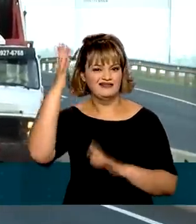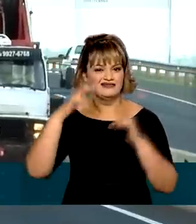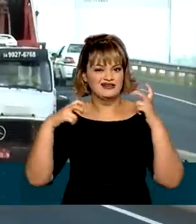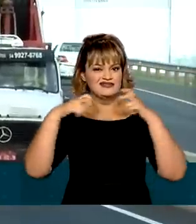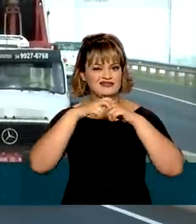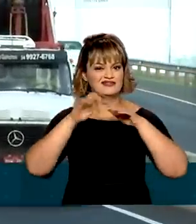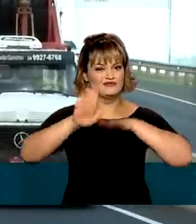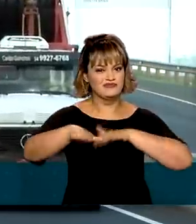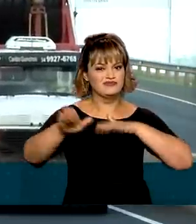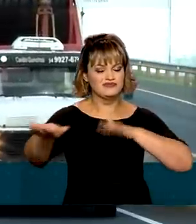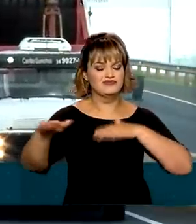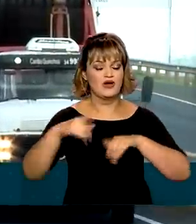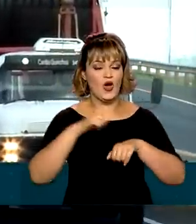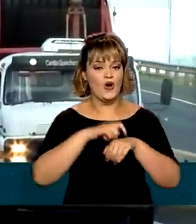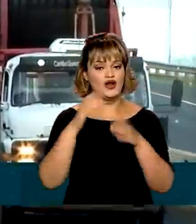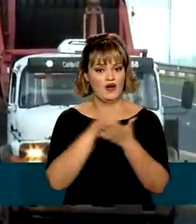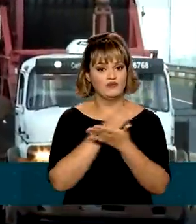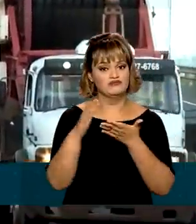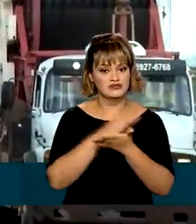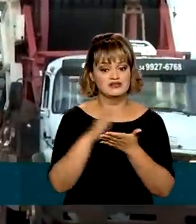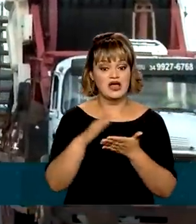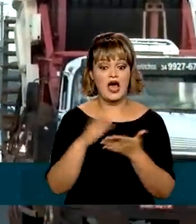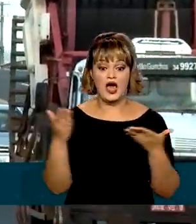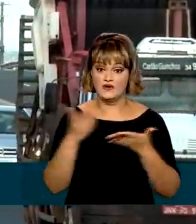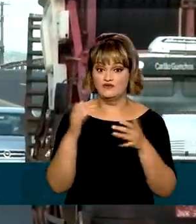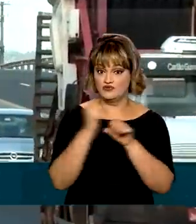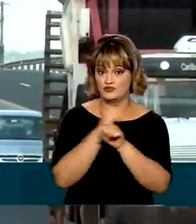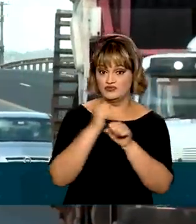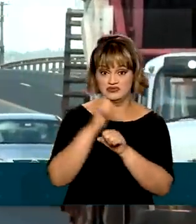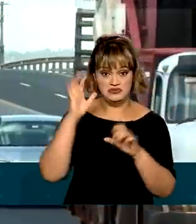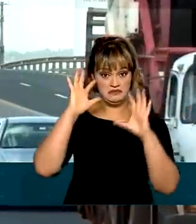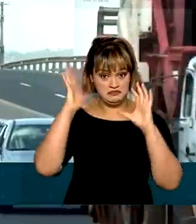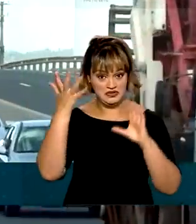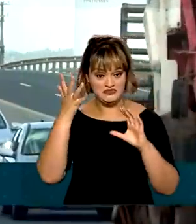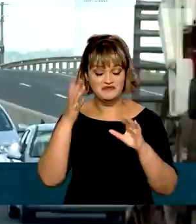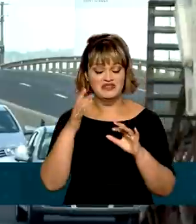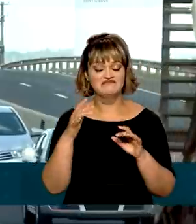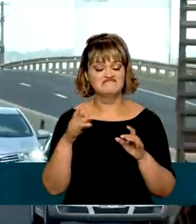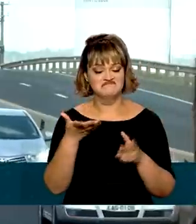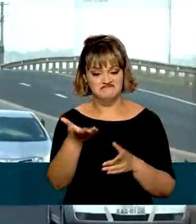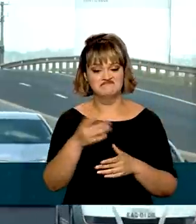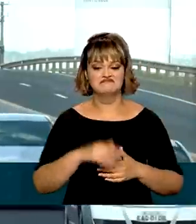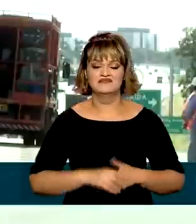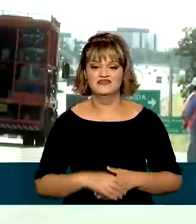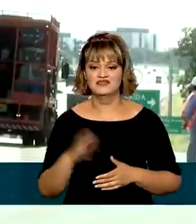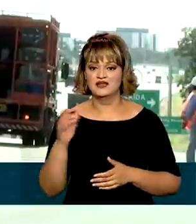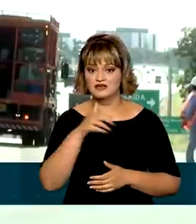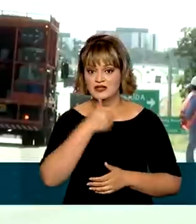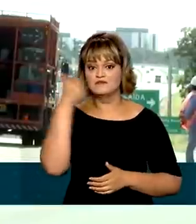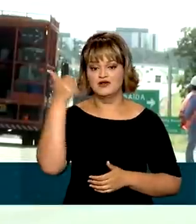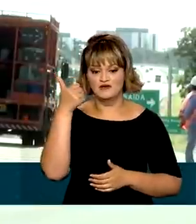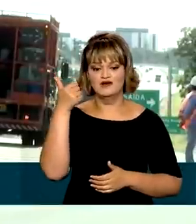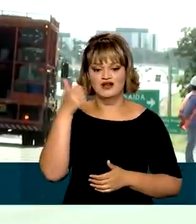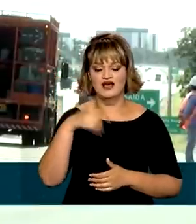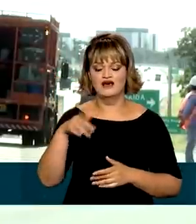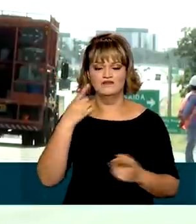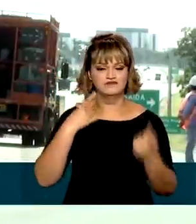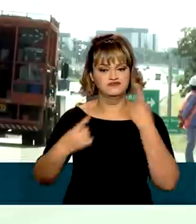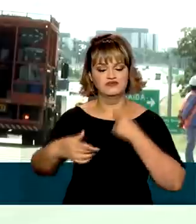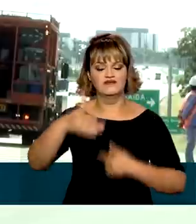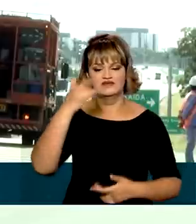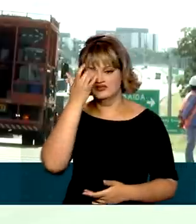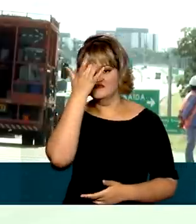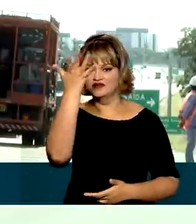congestionamento em horário de pico, o que deve ser minimizado com a obra que vai trazer melhorias, incrementando a fluidez e